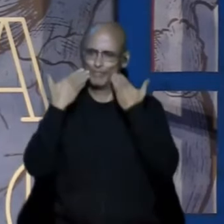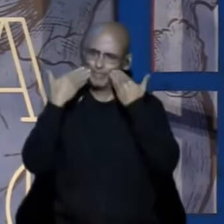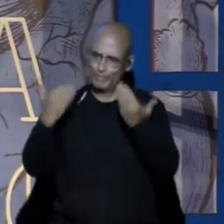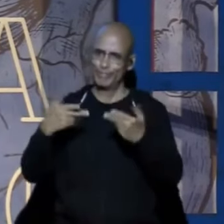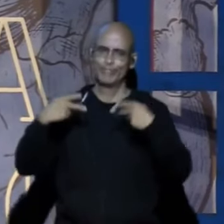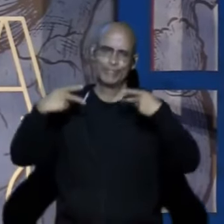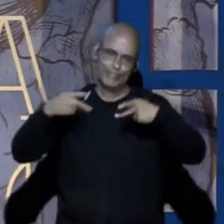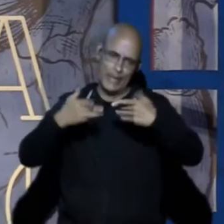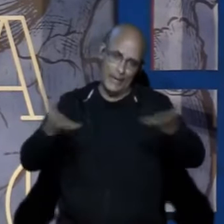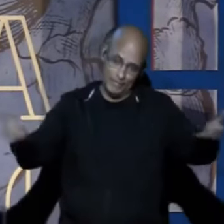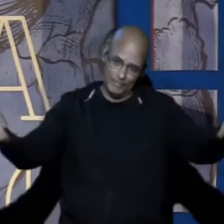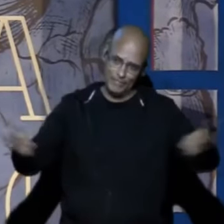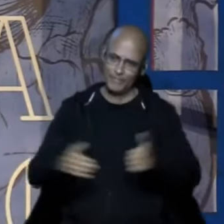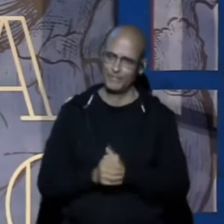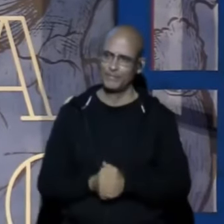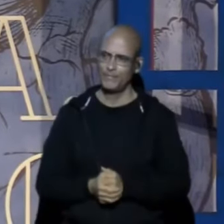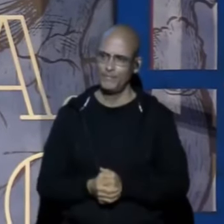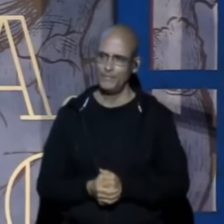igreja do Senhor